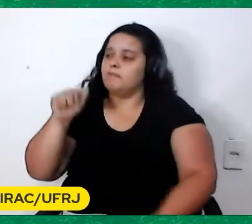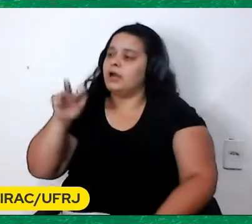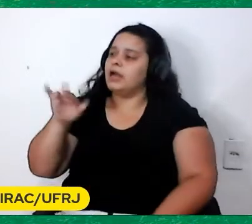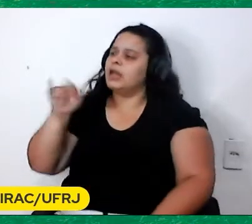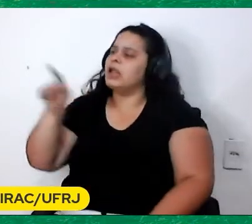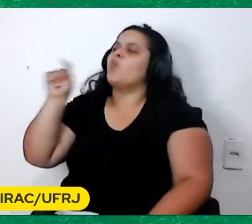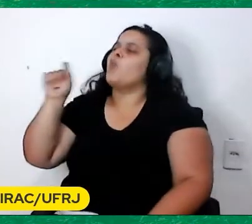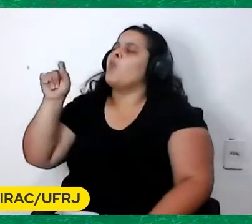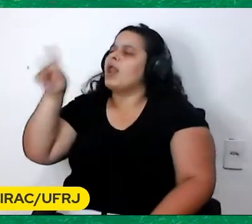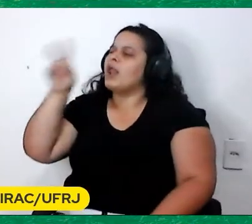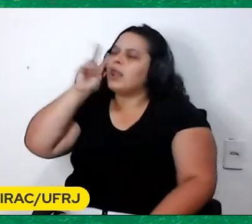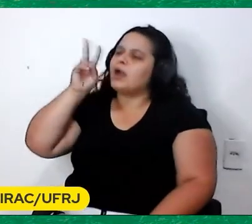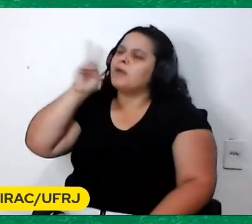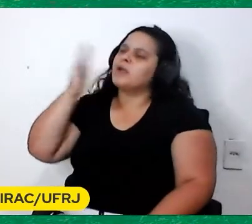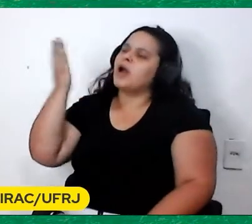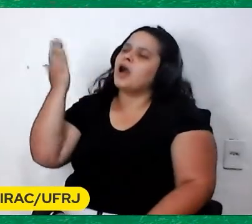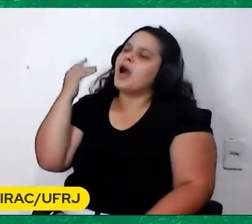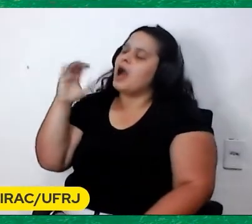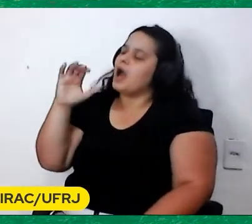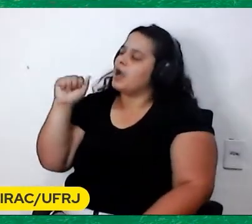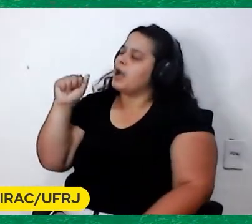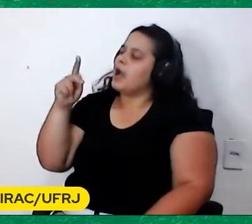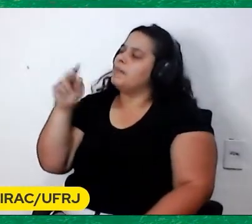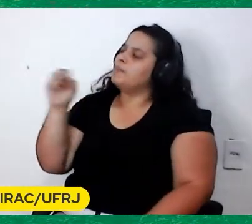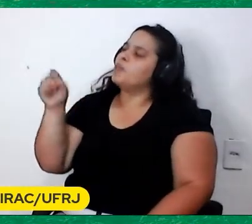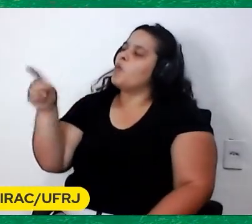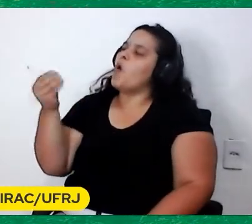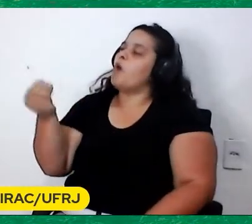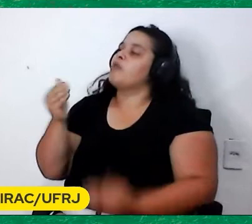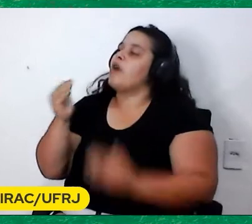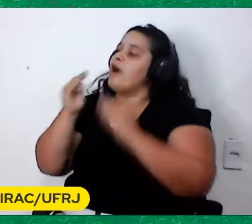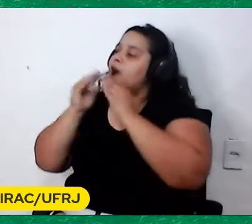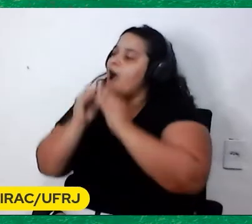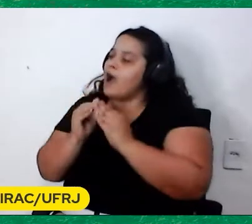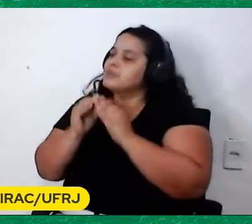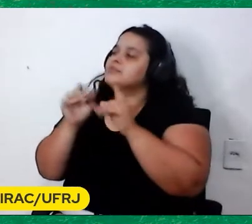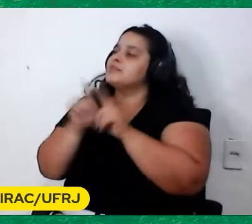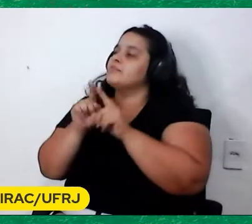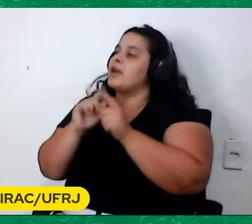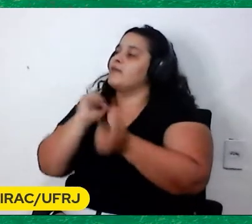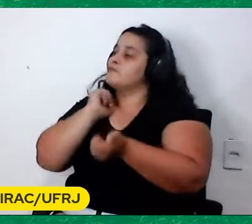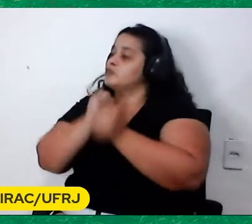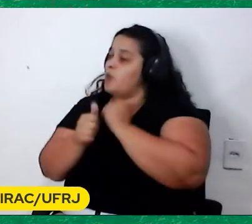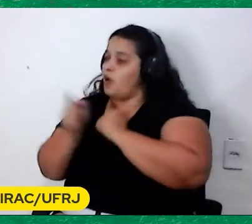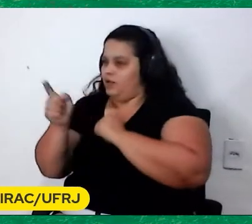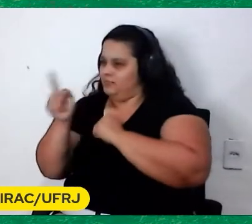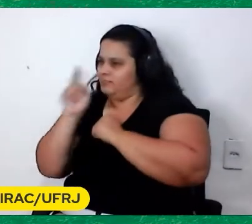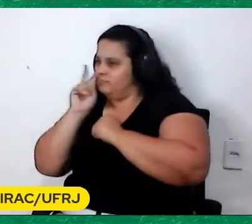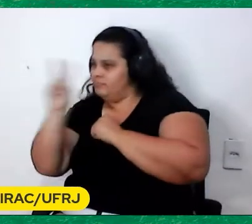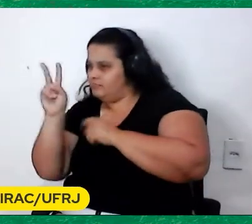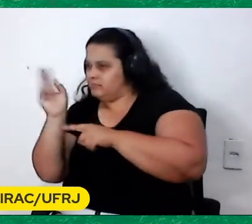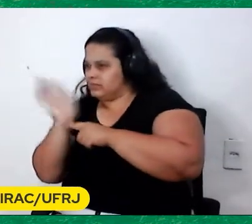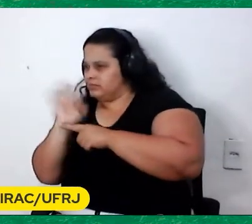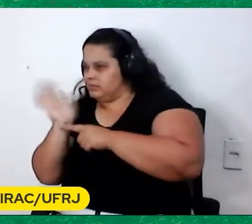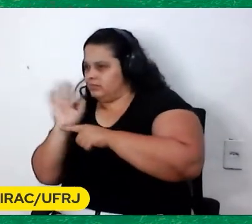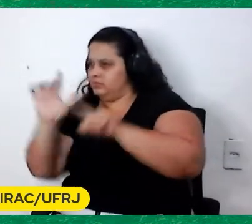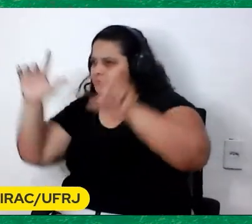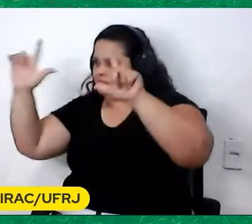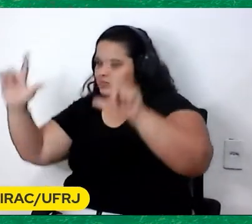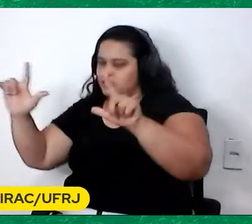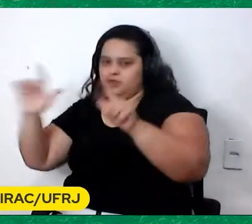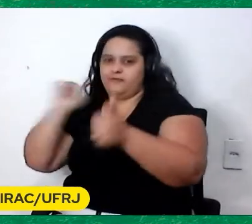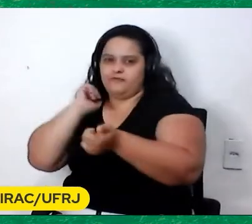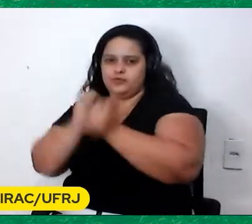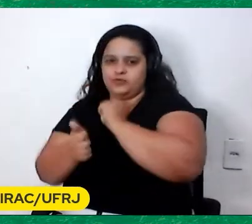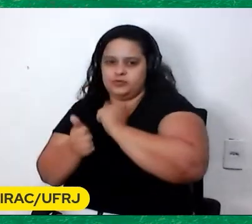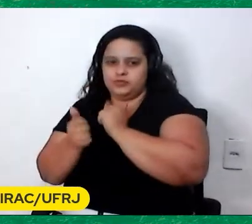lembra Como é que era o Capô Em casa Com o futebol Ele era alguém Que via jogo Que se torcia Todos